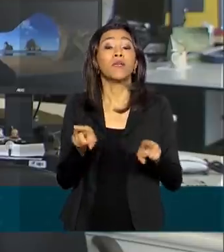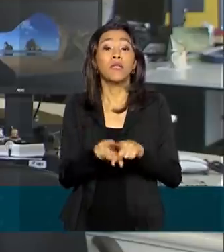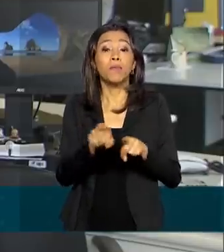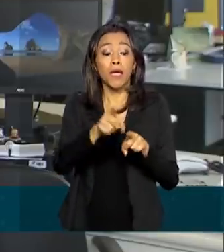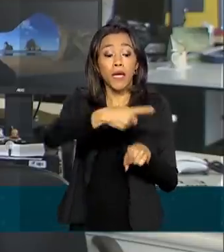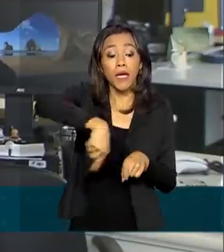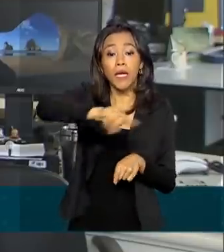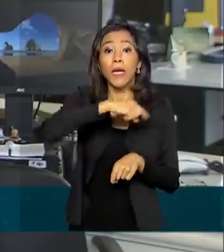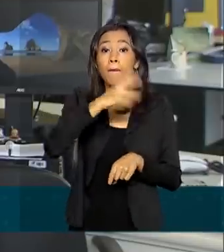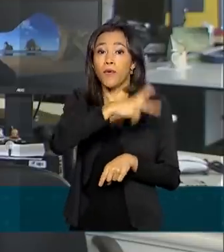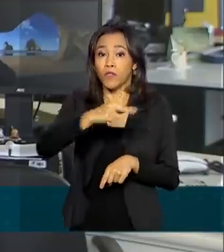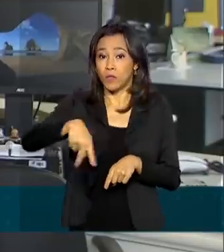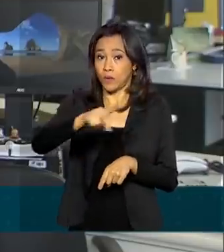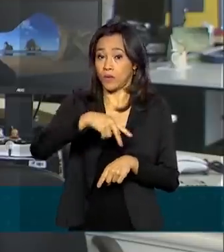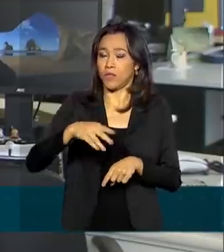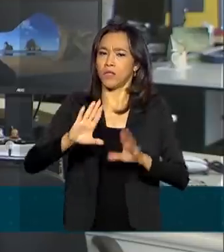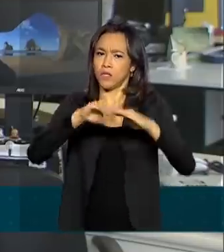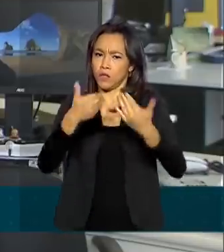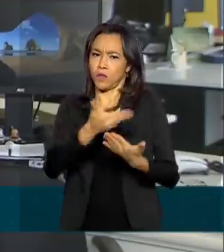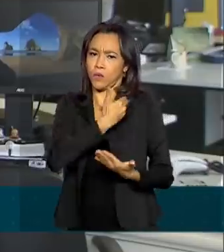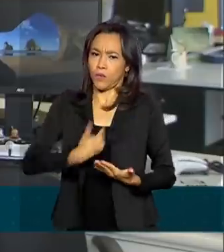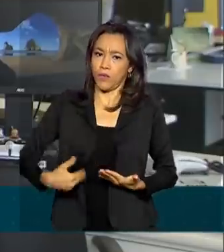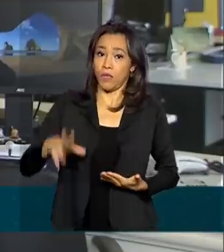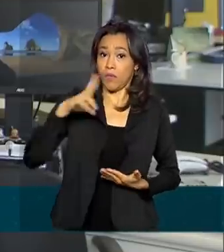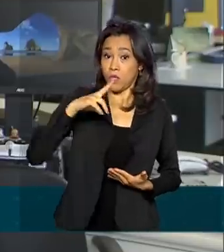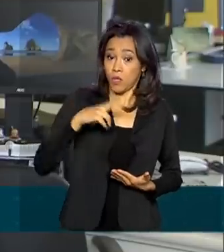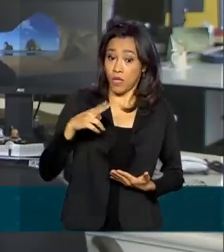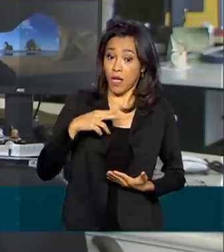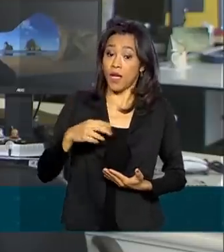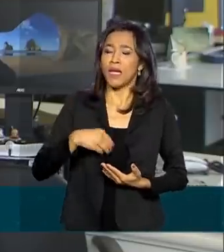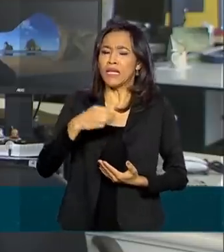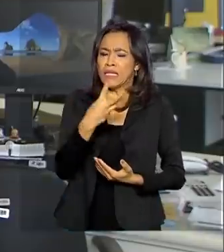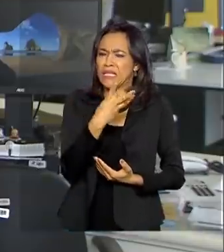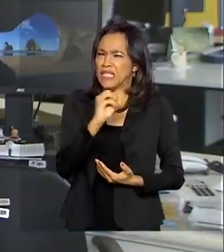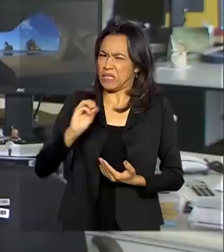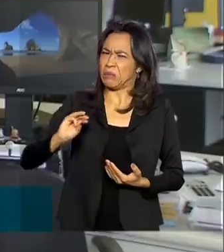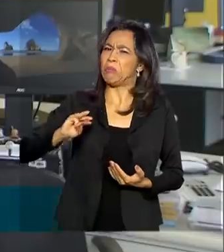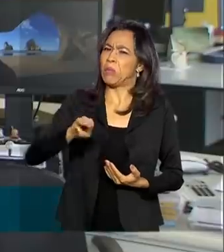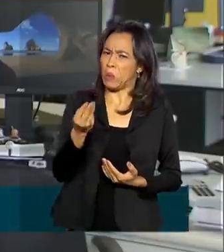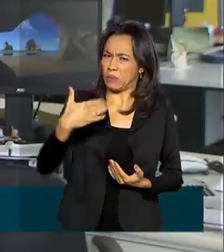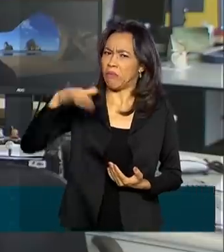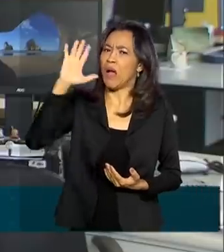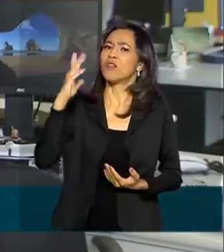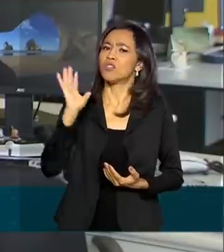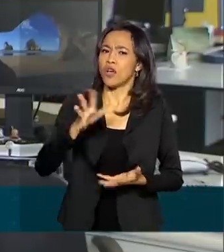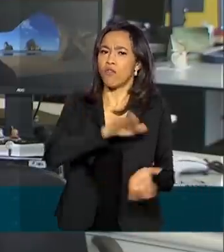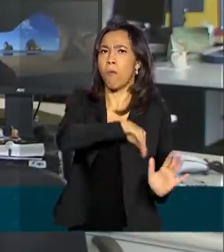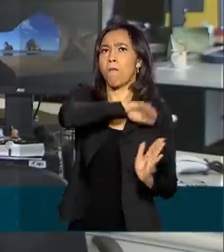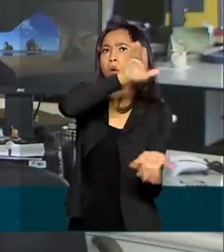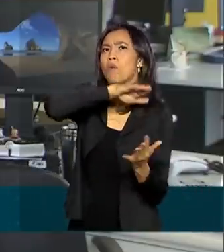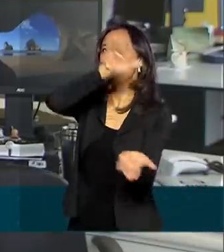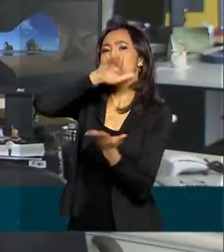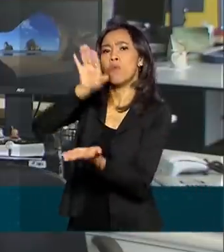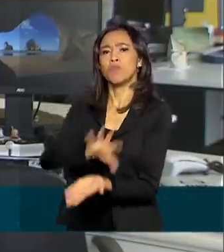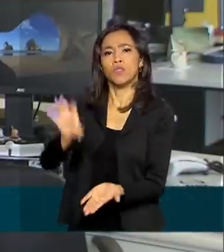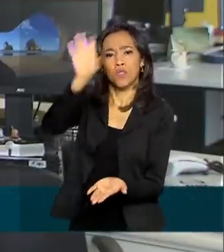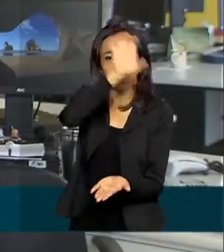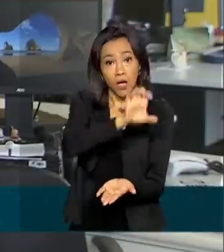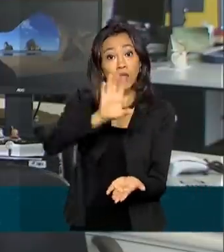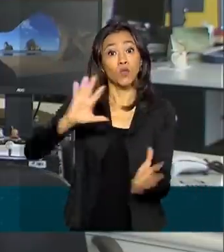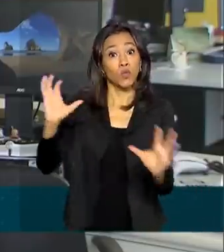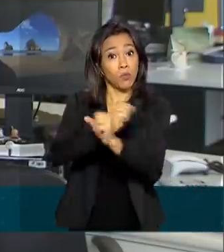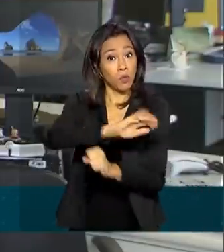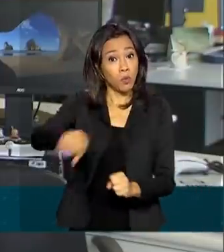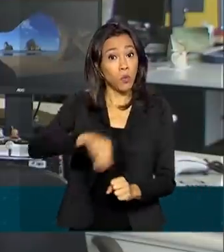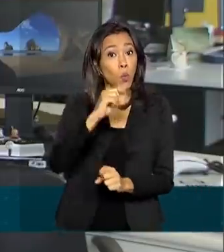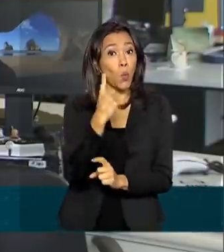redes públicas e privadas. Pelo menos 63 milhões e 200 mil doses da vacina foram distribuídas aos estados. Ao todo, o Ministério da Saúde investiu